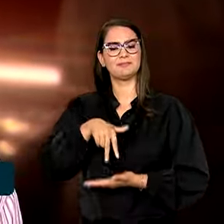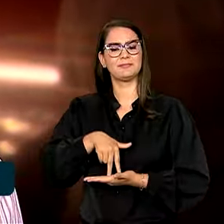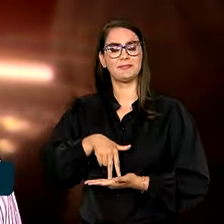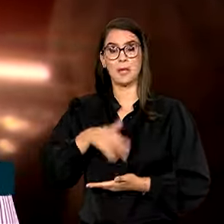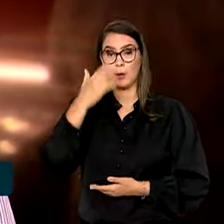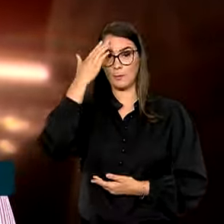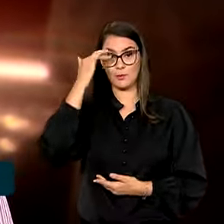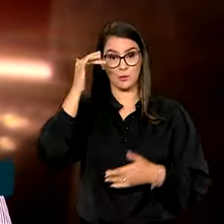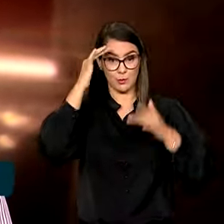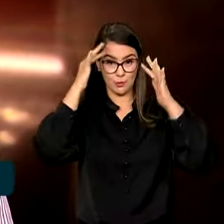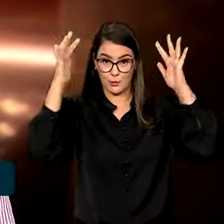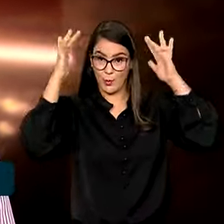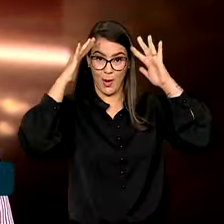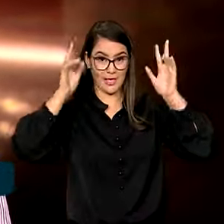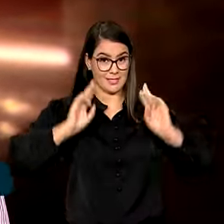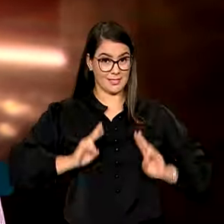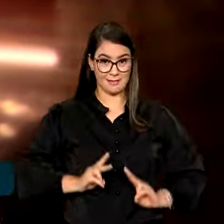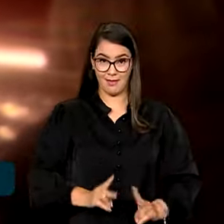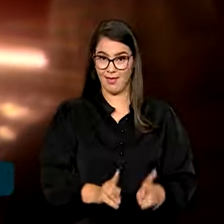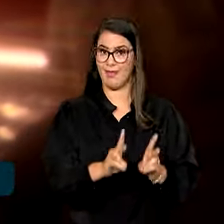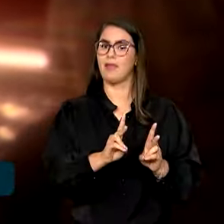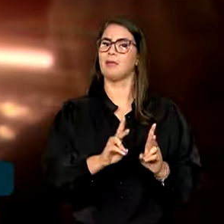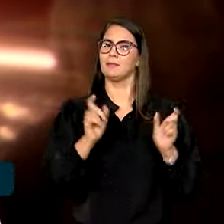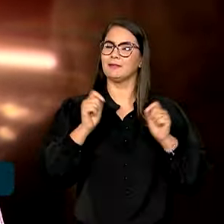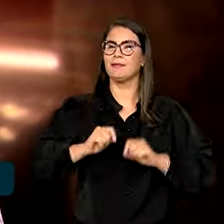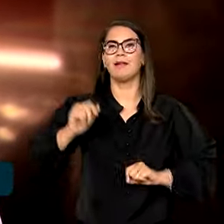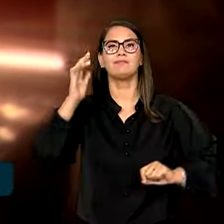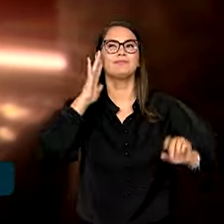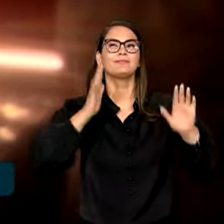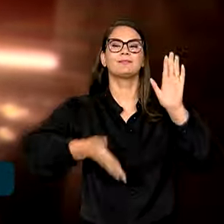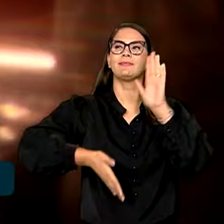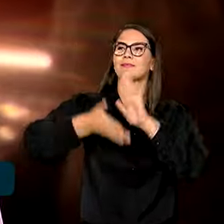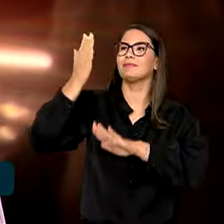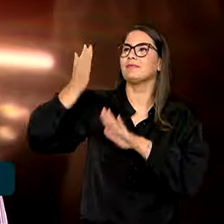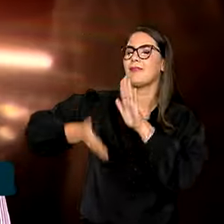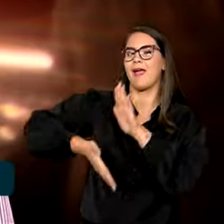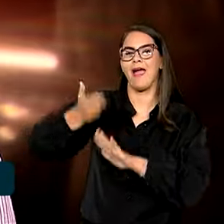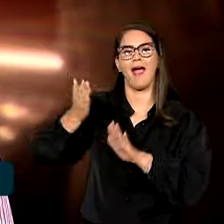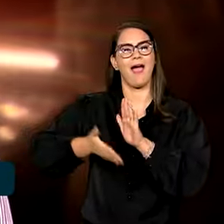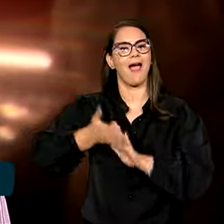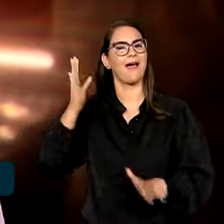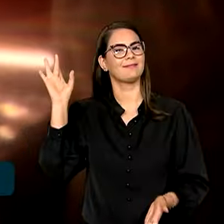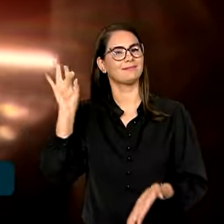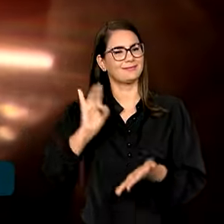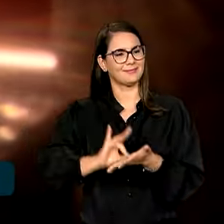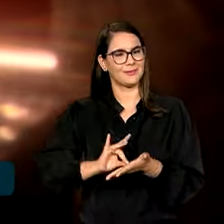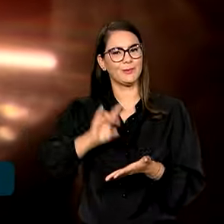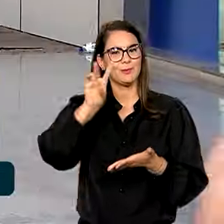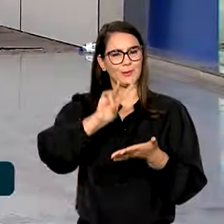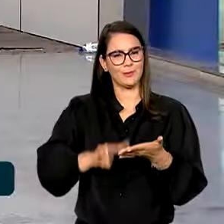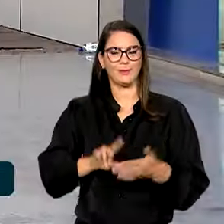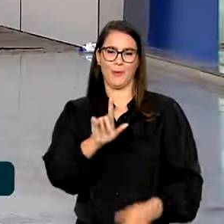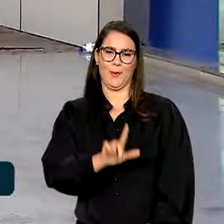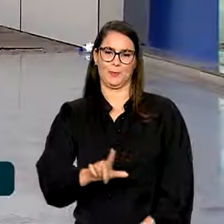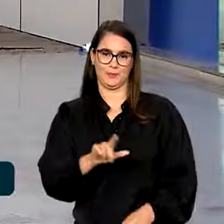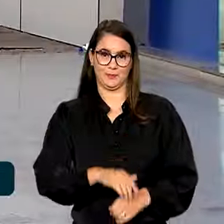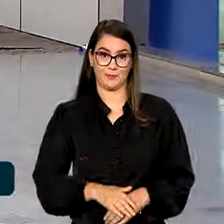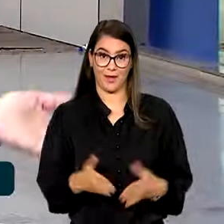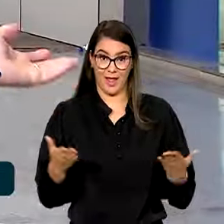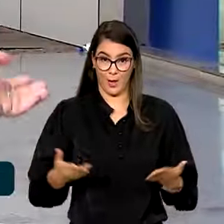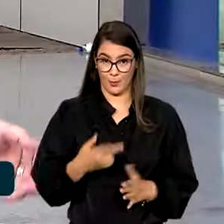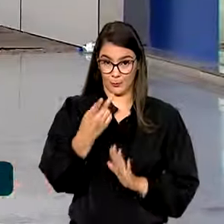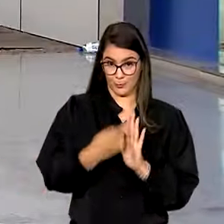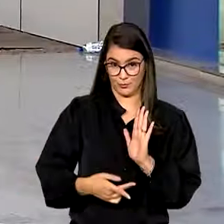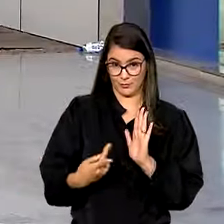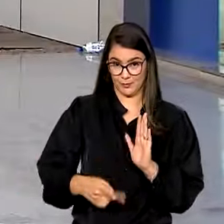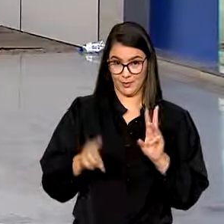nunca deixam de sonhar. Pessoas que podem fazer grandes viagens, fazer grandes realizações através da literatura. A edição do programa